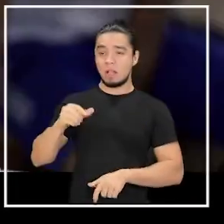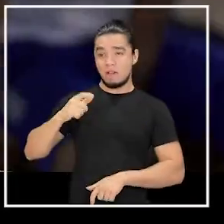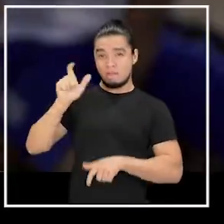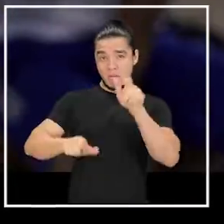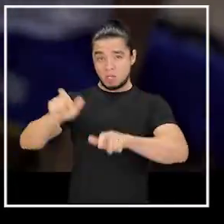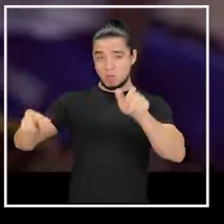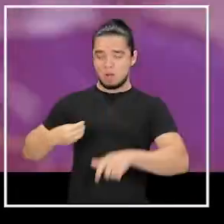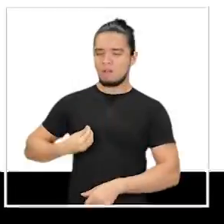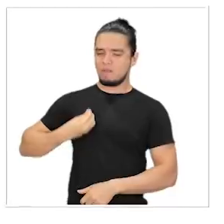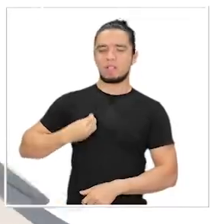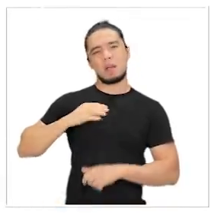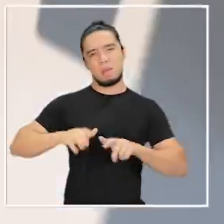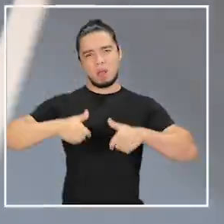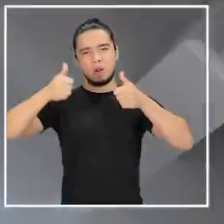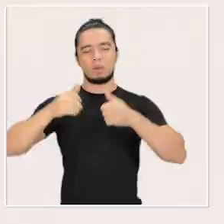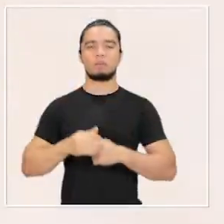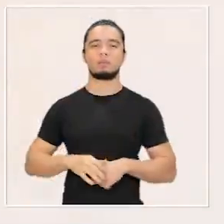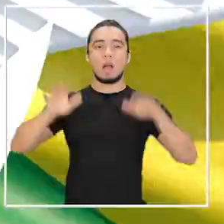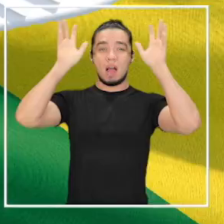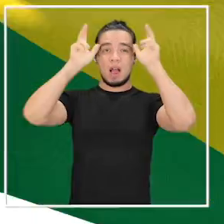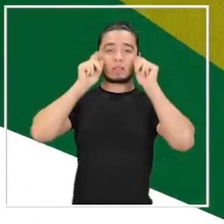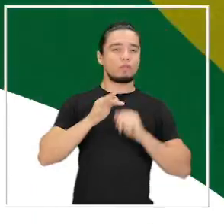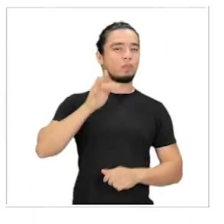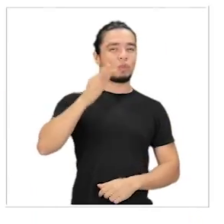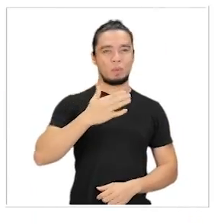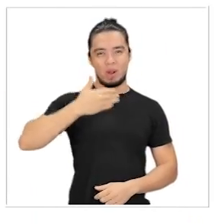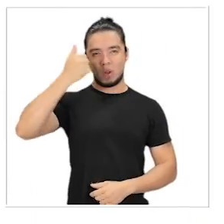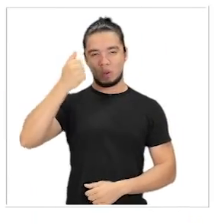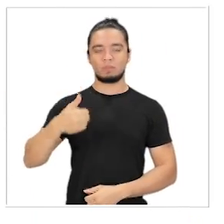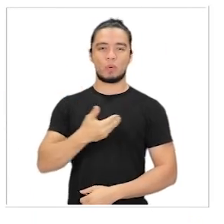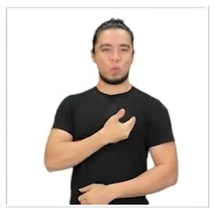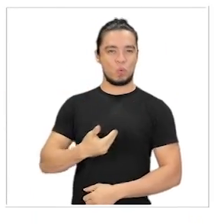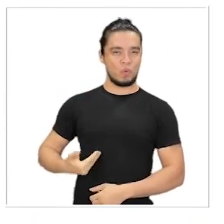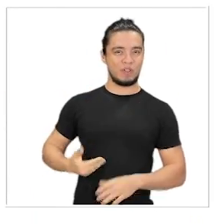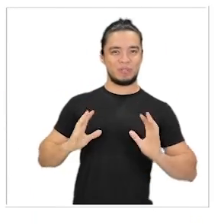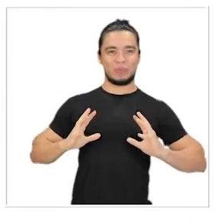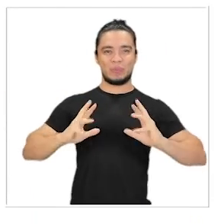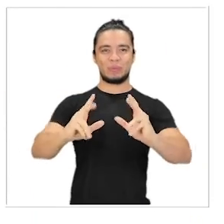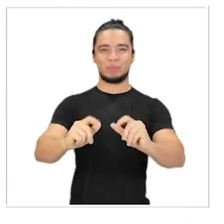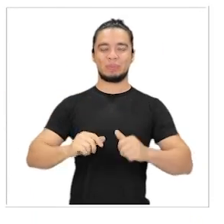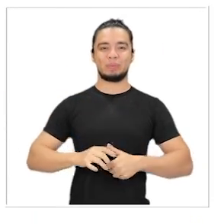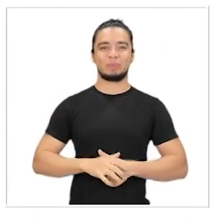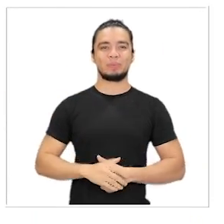vida das pessoas. Acre, visão de futuro. Governo de todos.